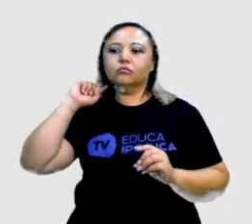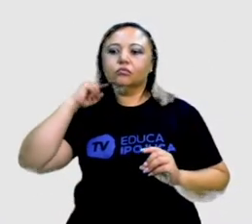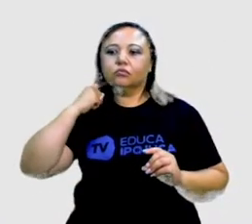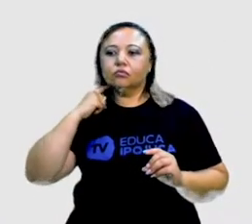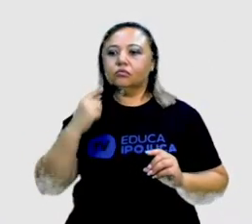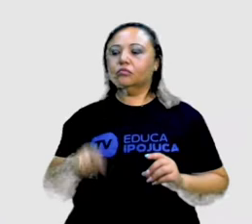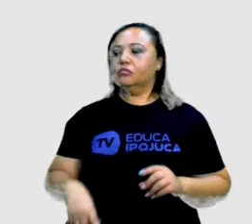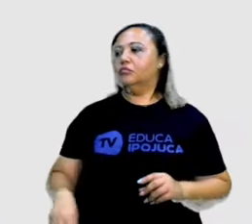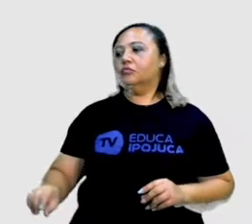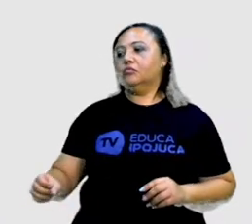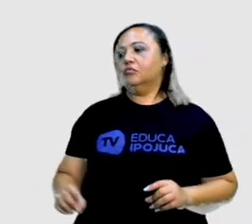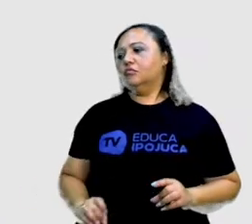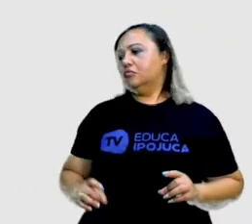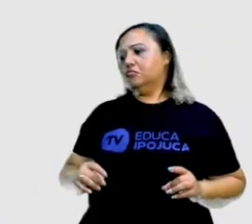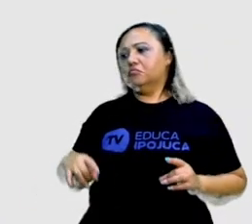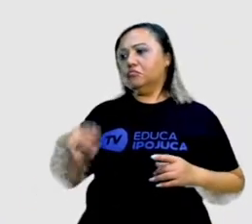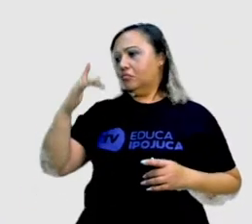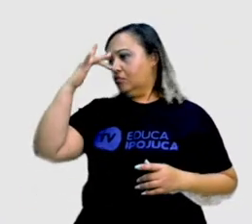do que ficar brigando.